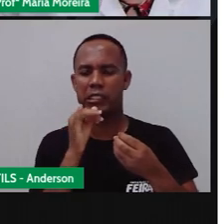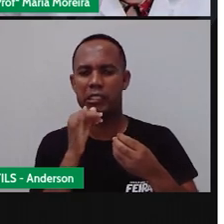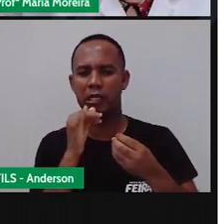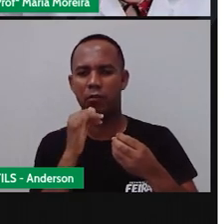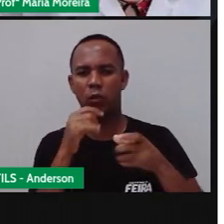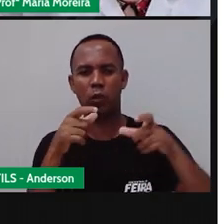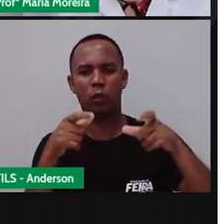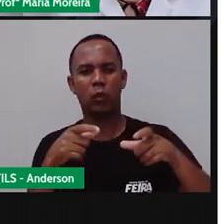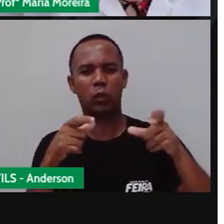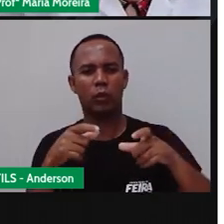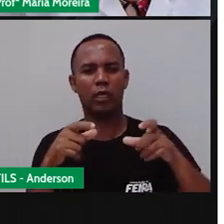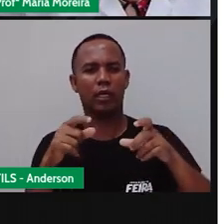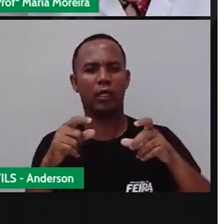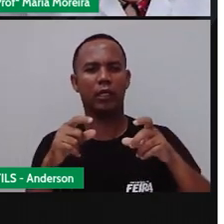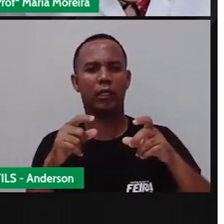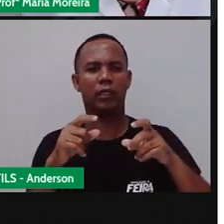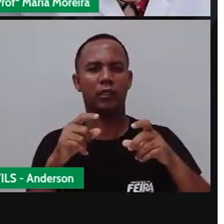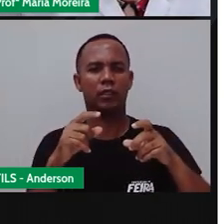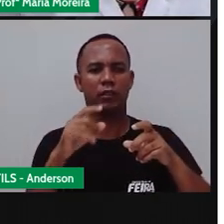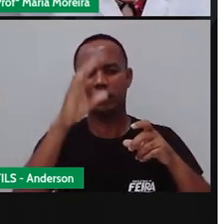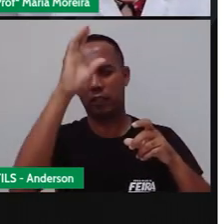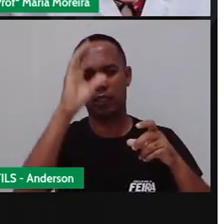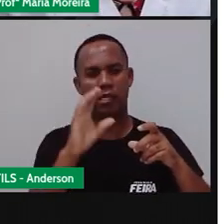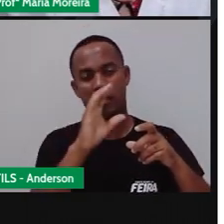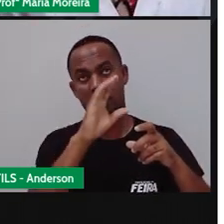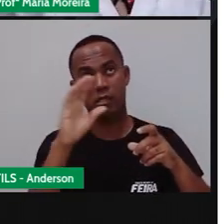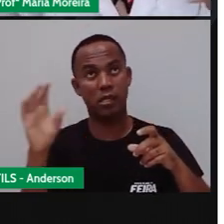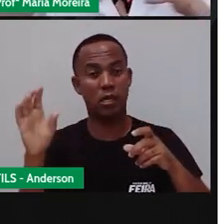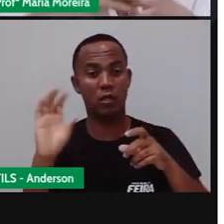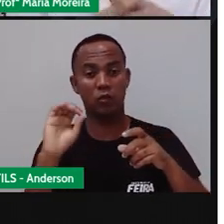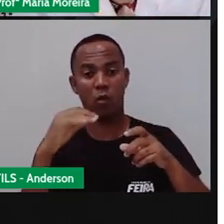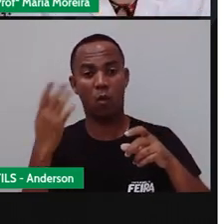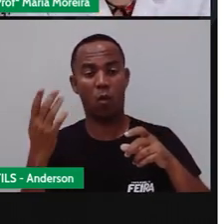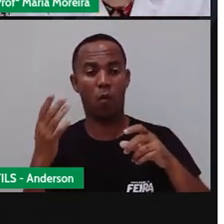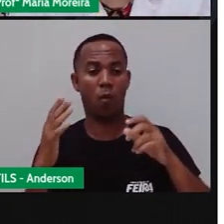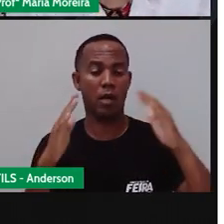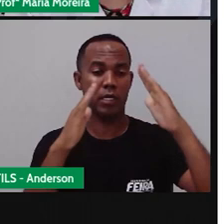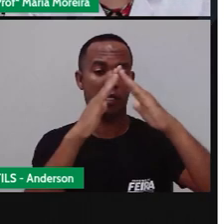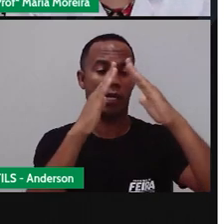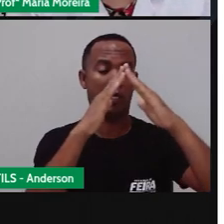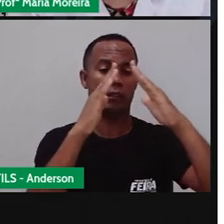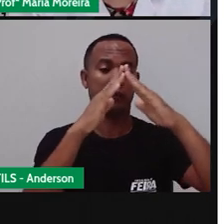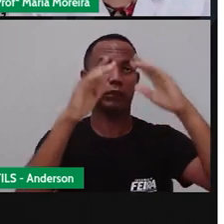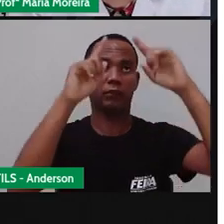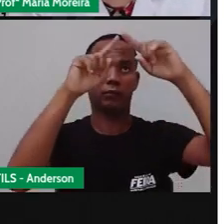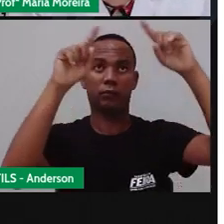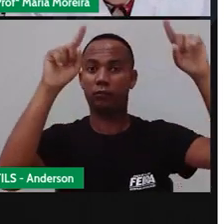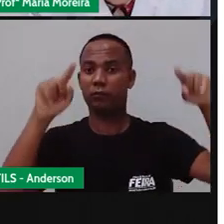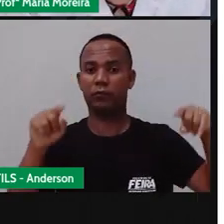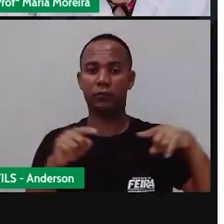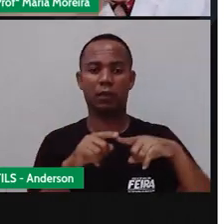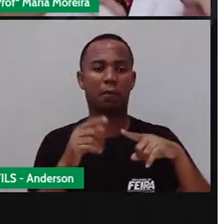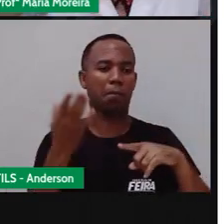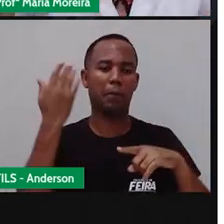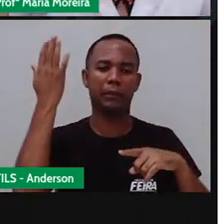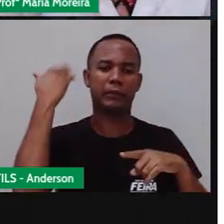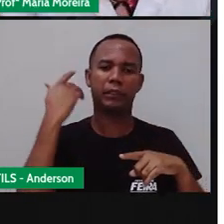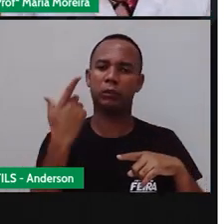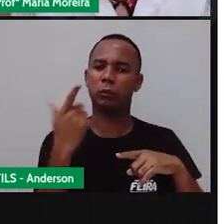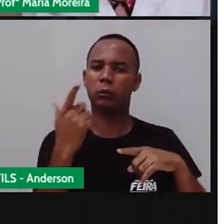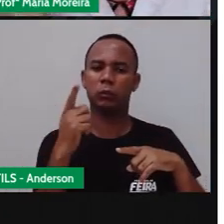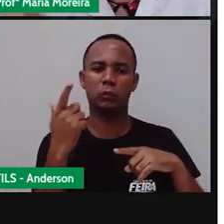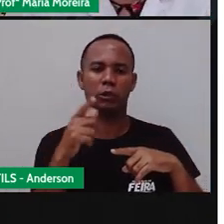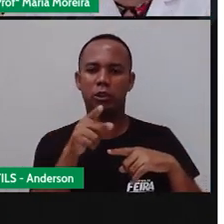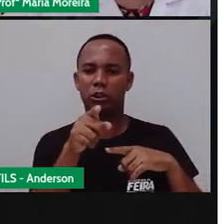igrejas, em... Em... prédios. Não existia esse relógio pequeno para você pôr no bolso. Existia aquele relógio